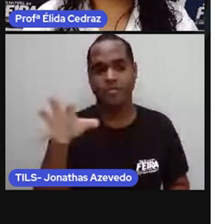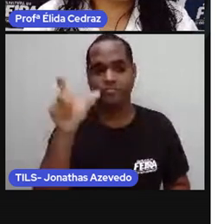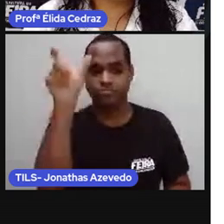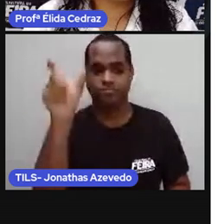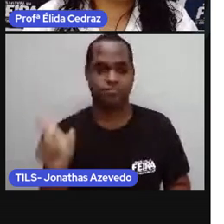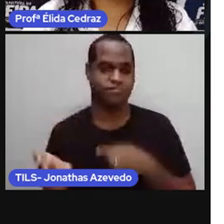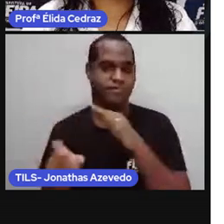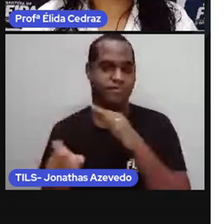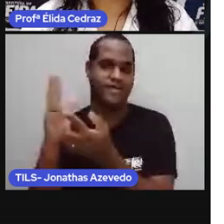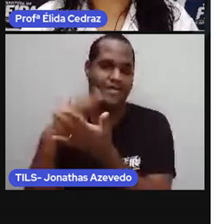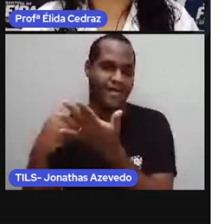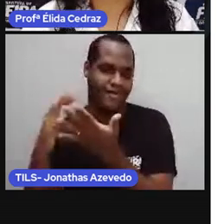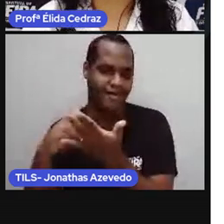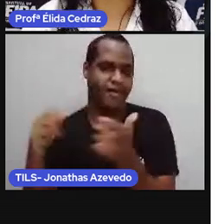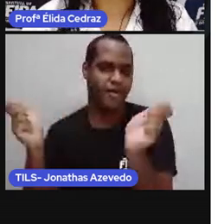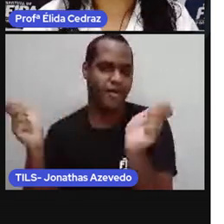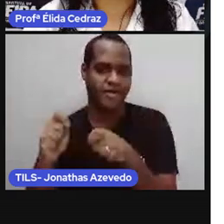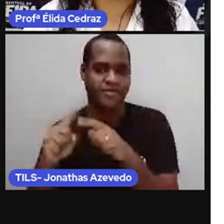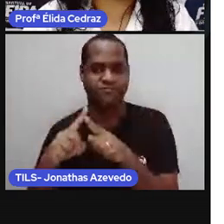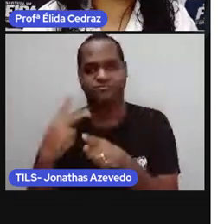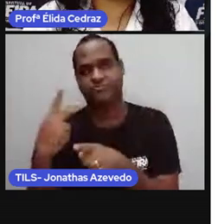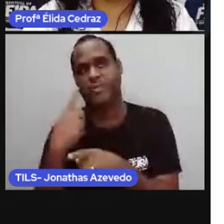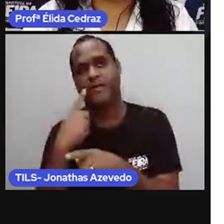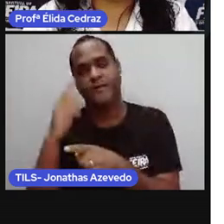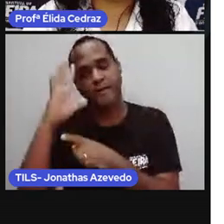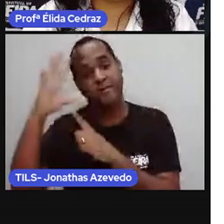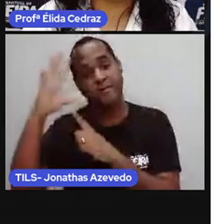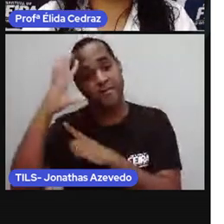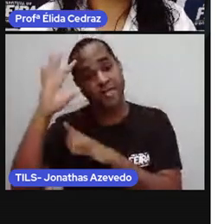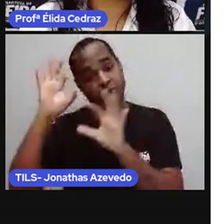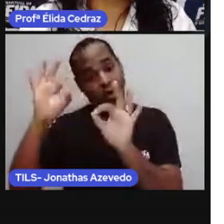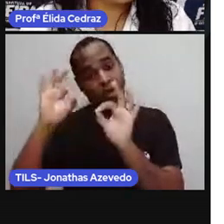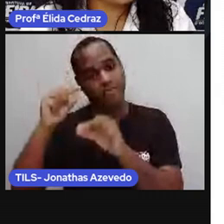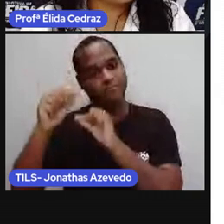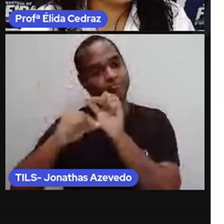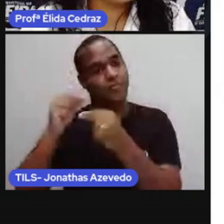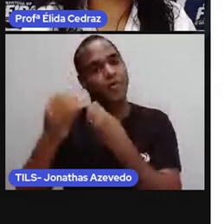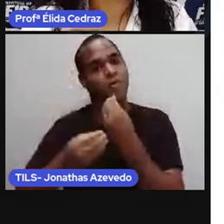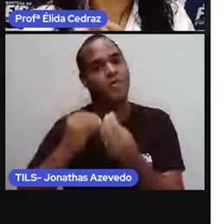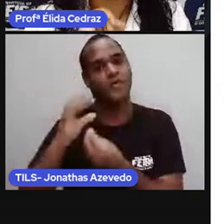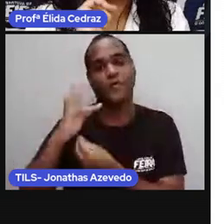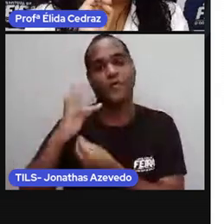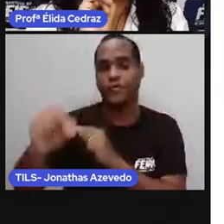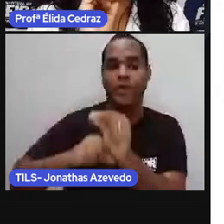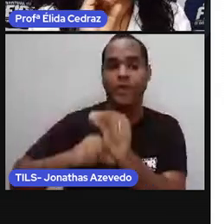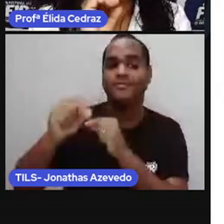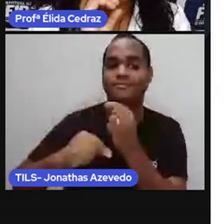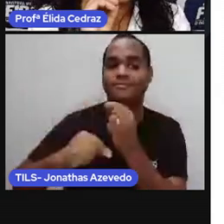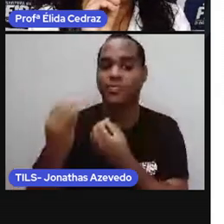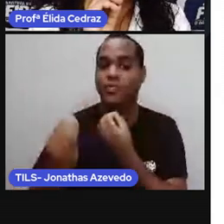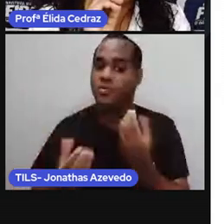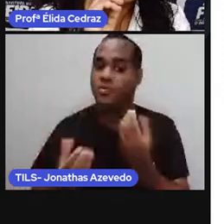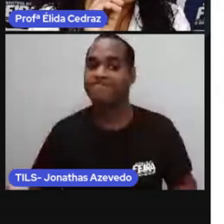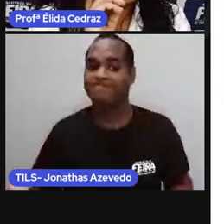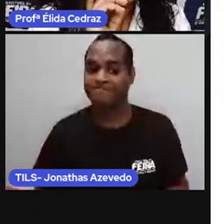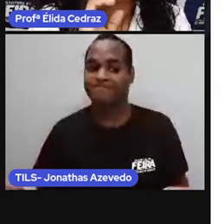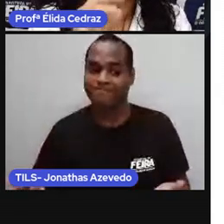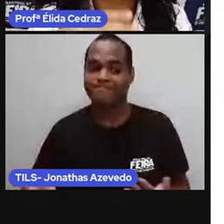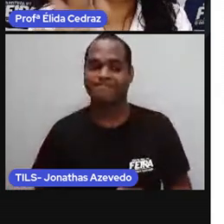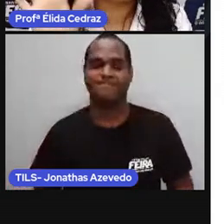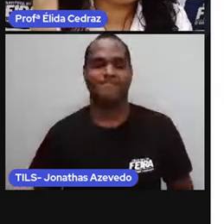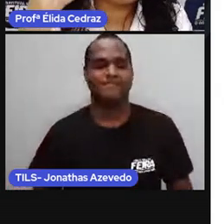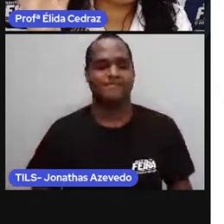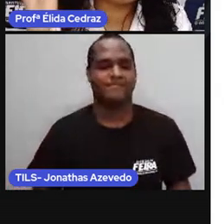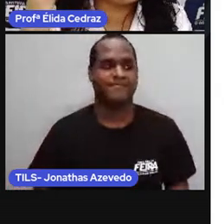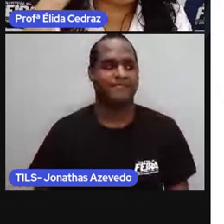fazer esse desenho com uma estimativa de vida. Mais ou menos como você acha que você vai estar